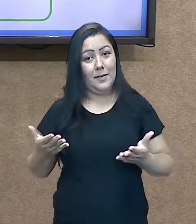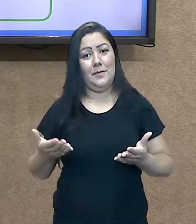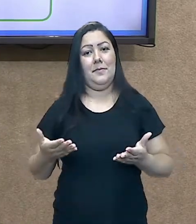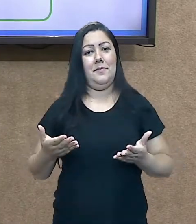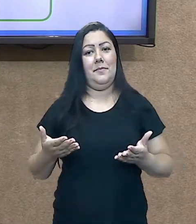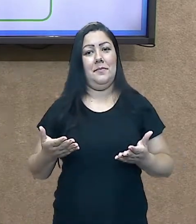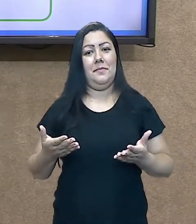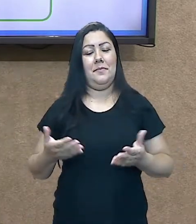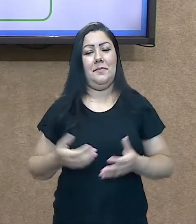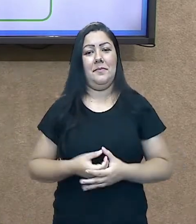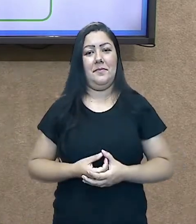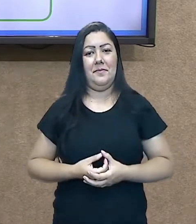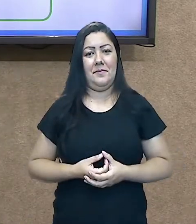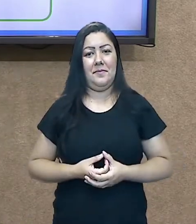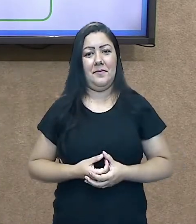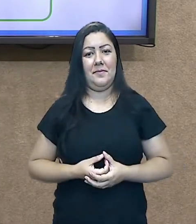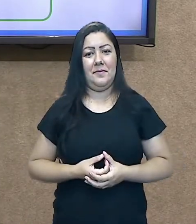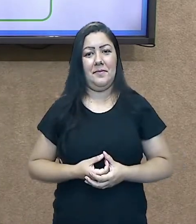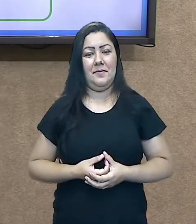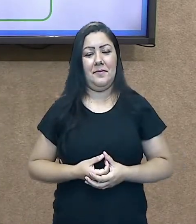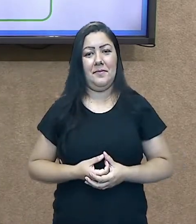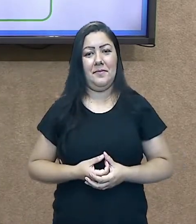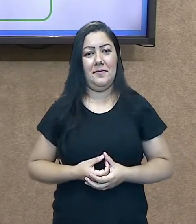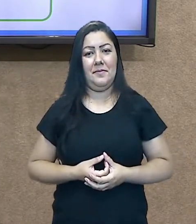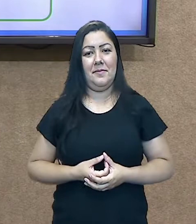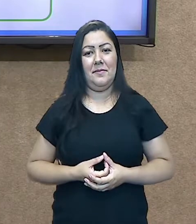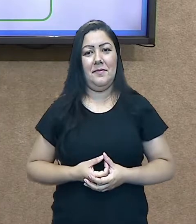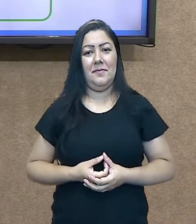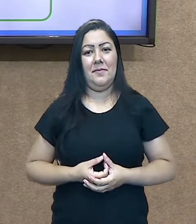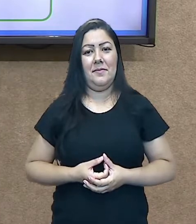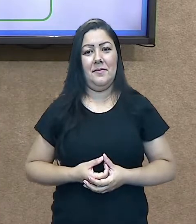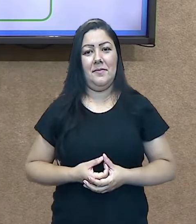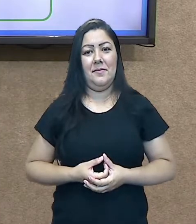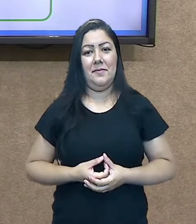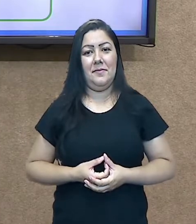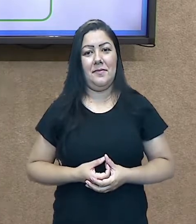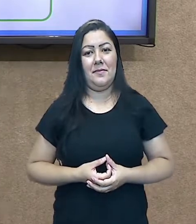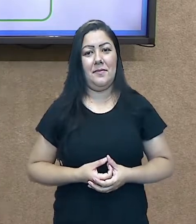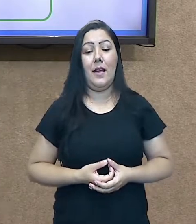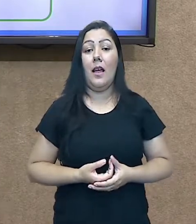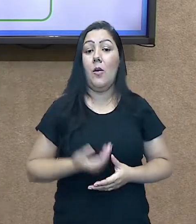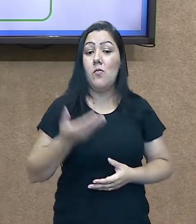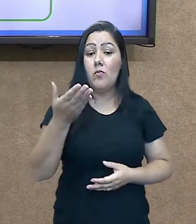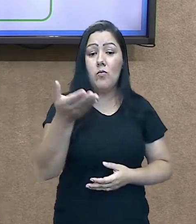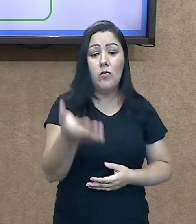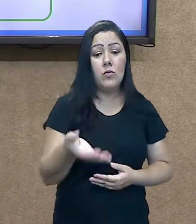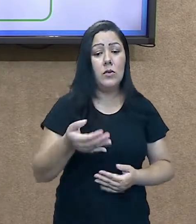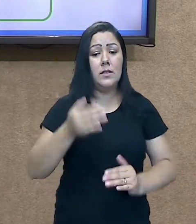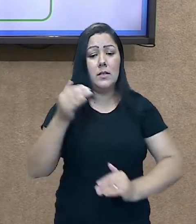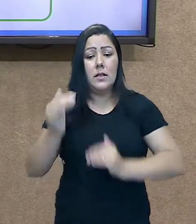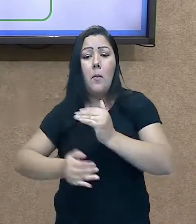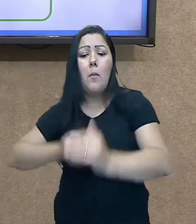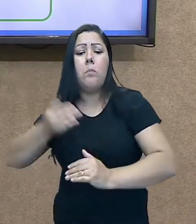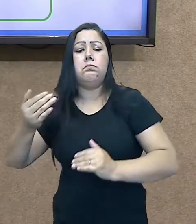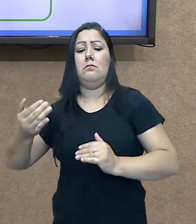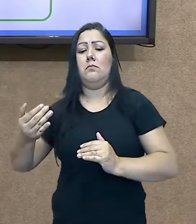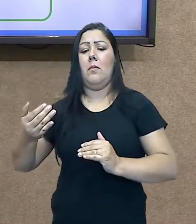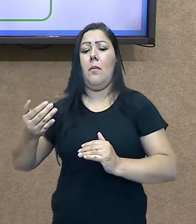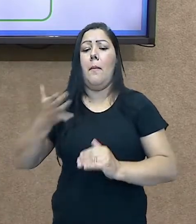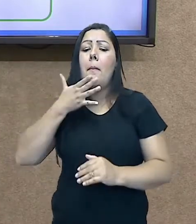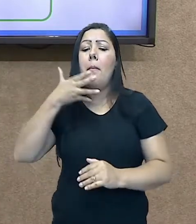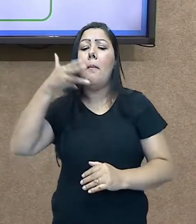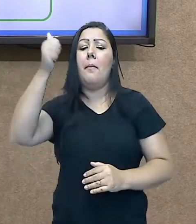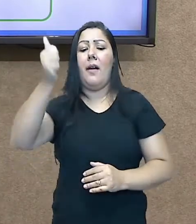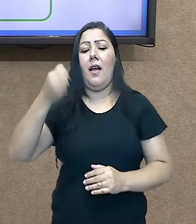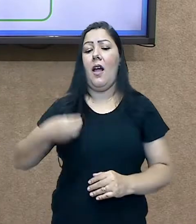A busca pela sua situação profissional, porque hoje você já está